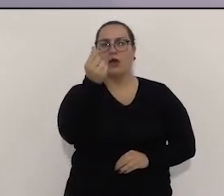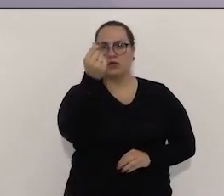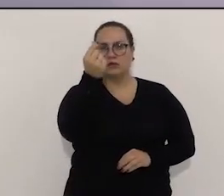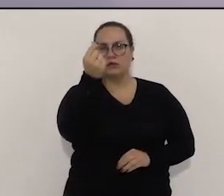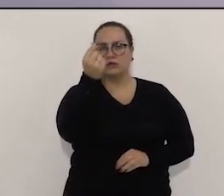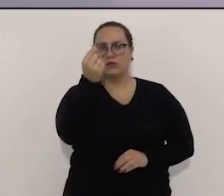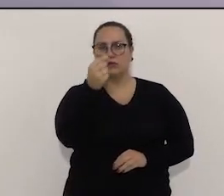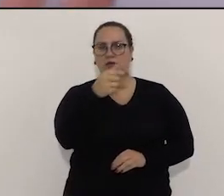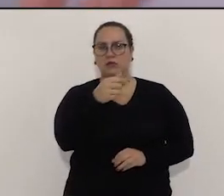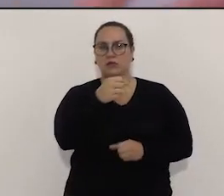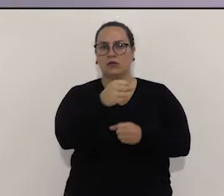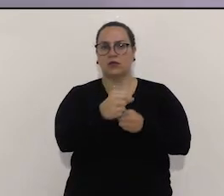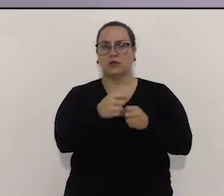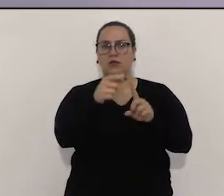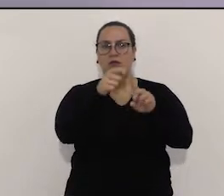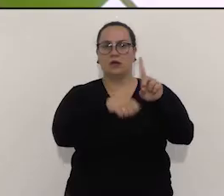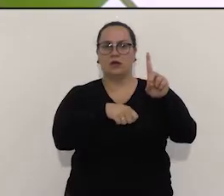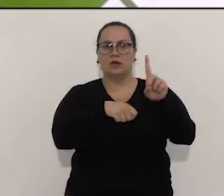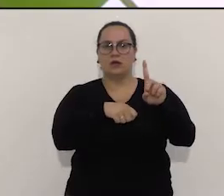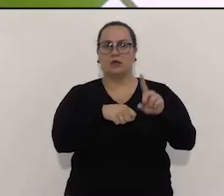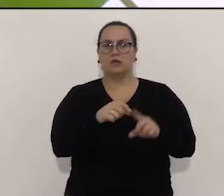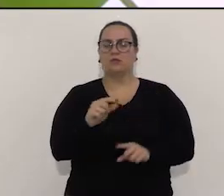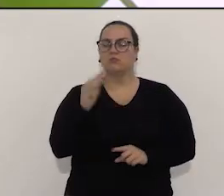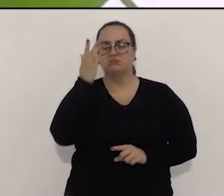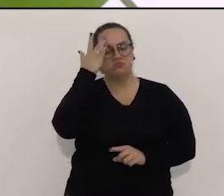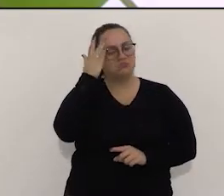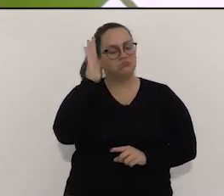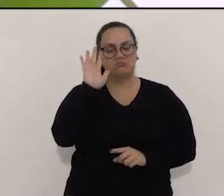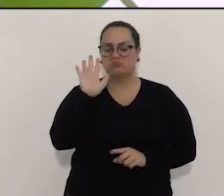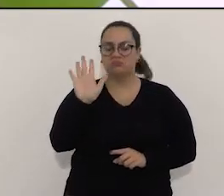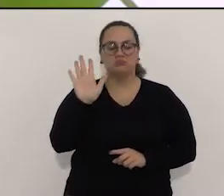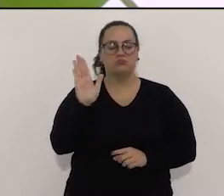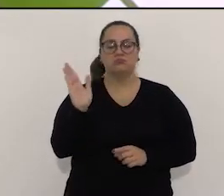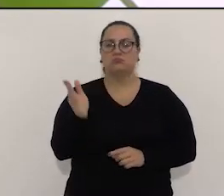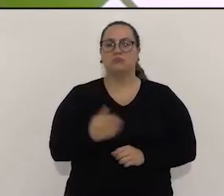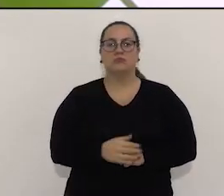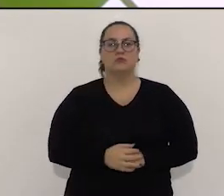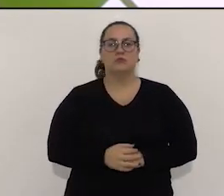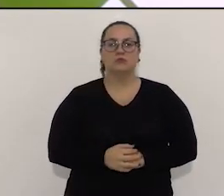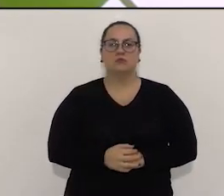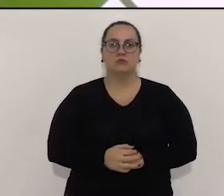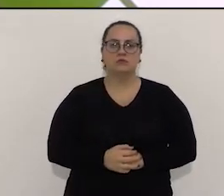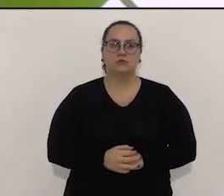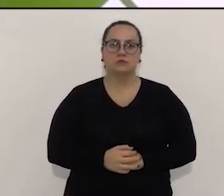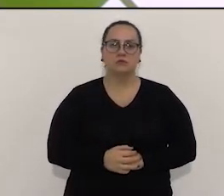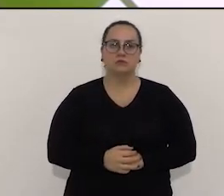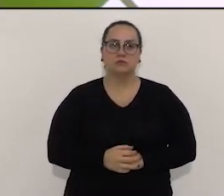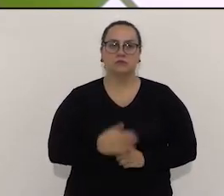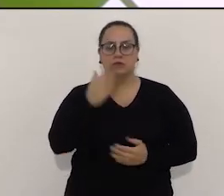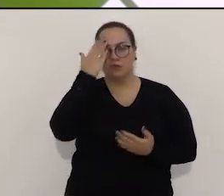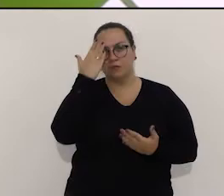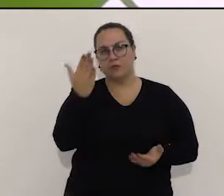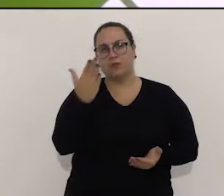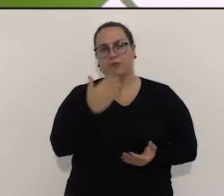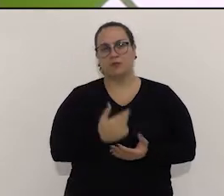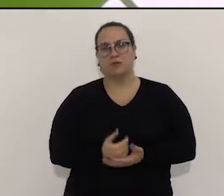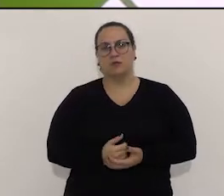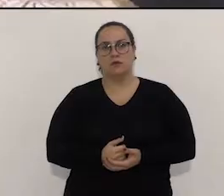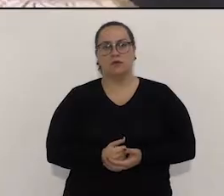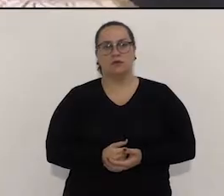mensalmente com esses dois serviços? Não tenho ideia. Não tenho ideia. Não levantei ricos com esses pontos sobre isso. Obrigado.